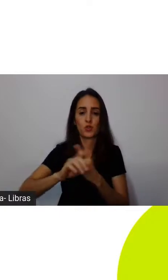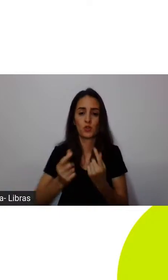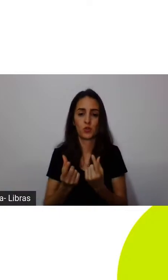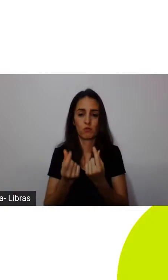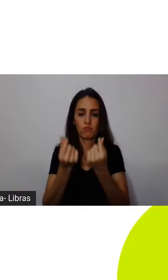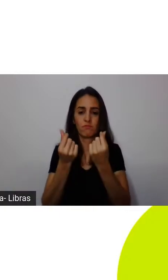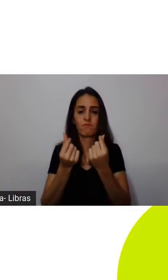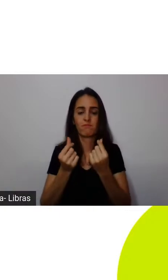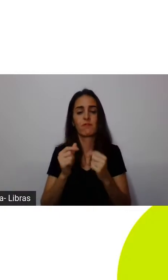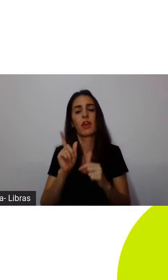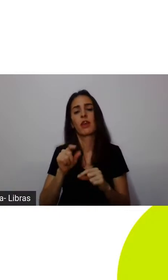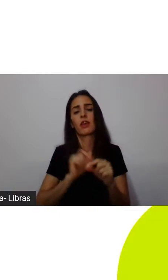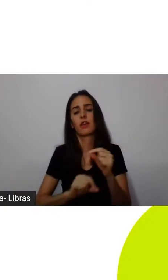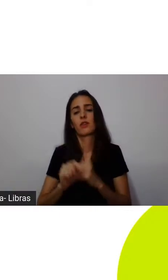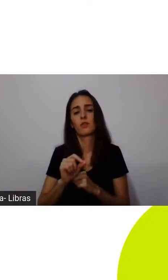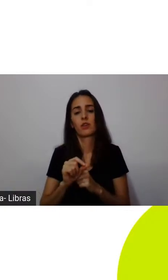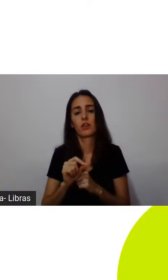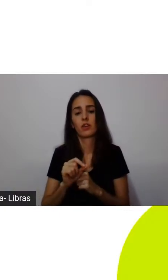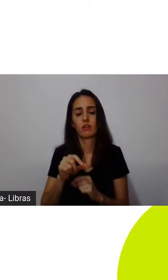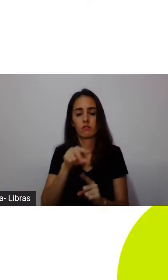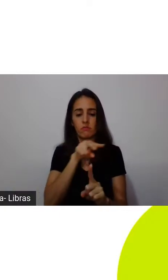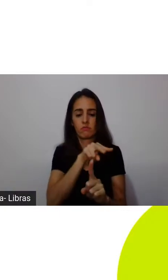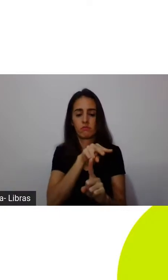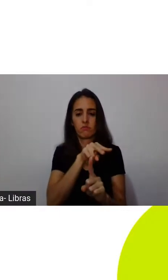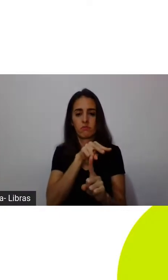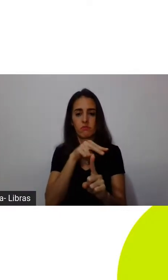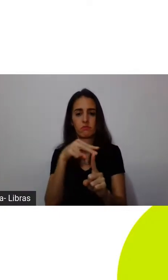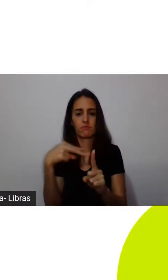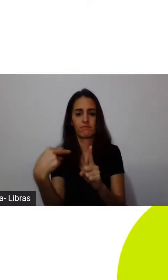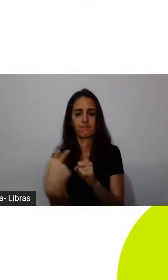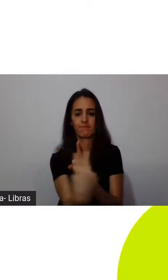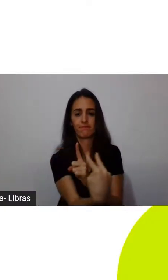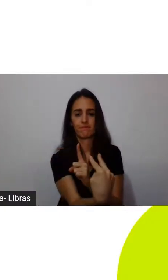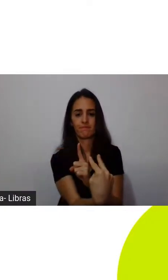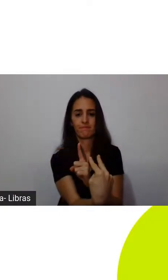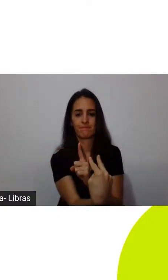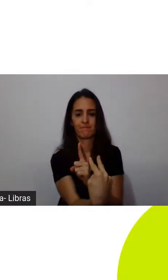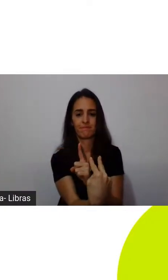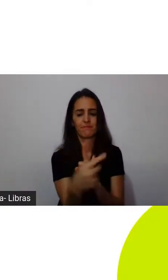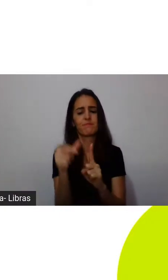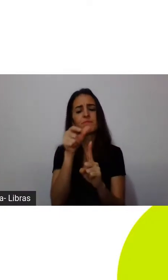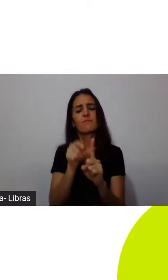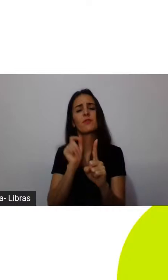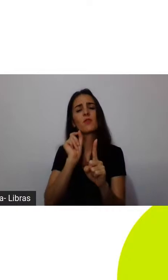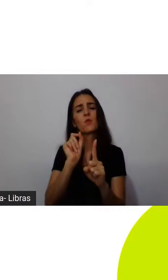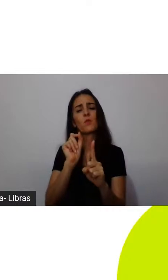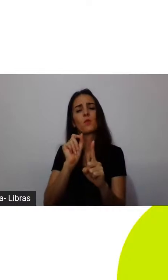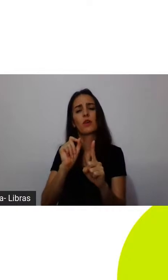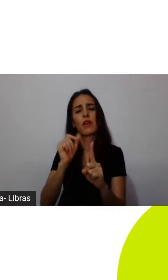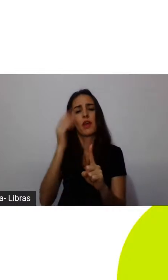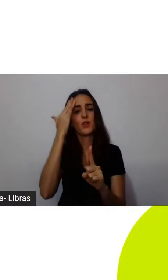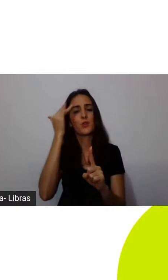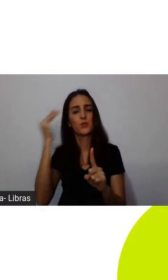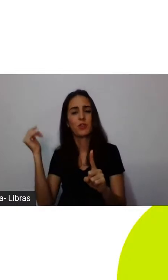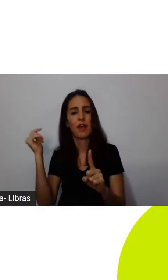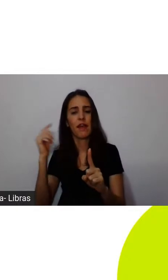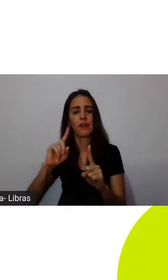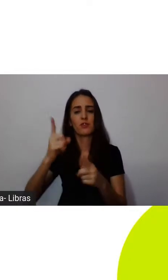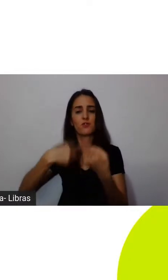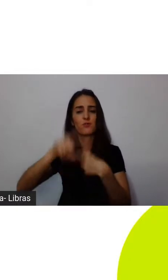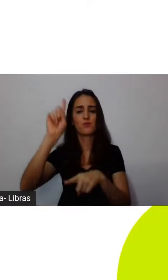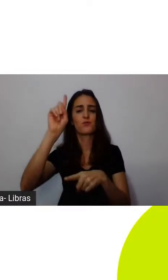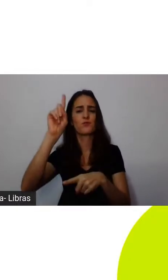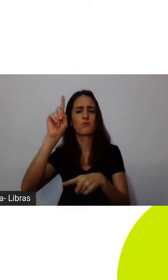justamente uma mudança de perspectiva do que a gente vê como sucesso na vida. Alain de Buton, é um